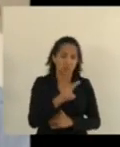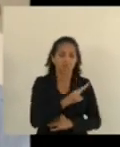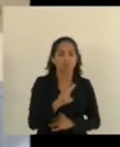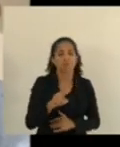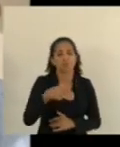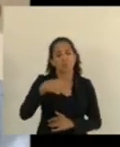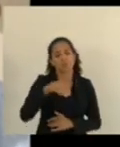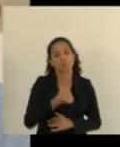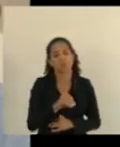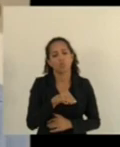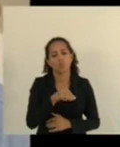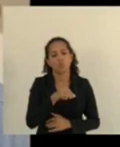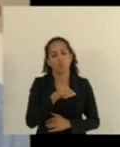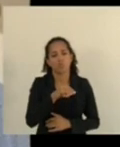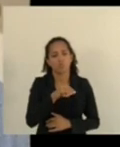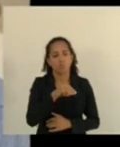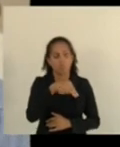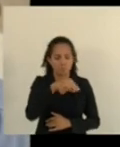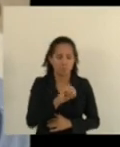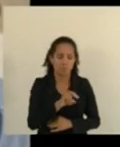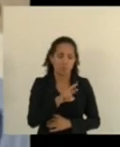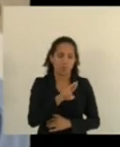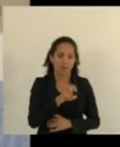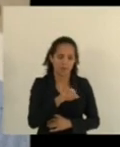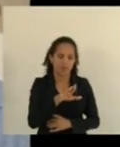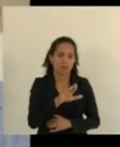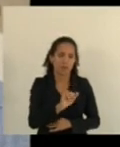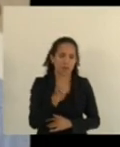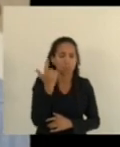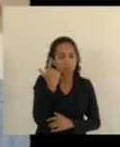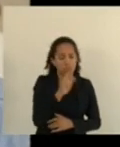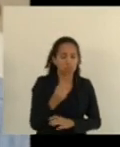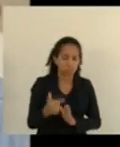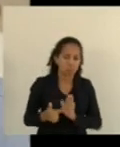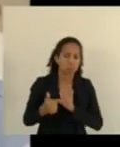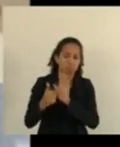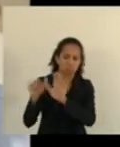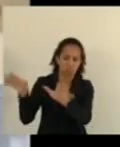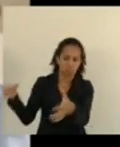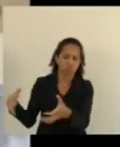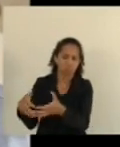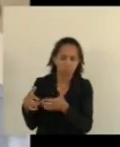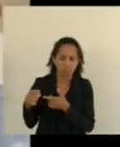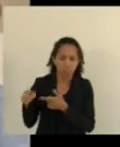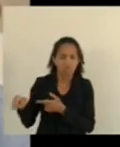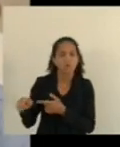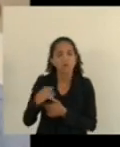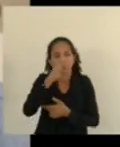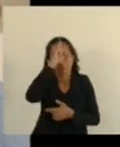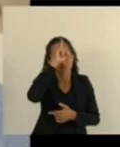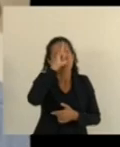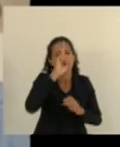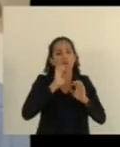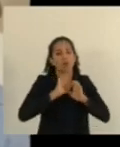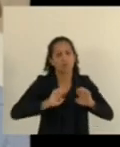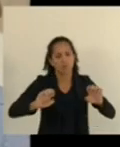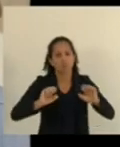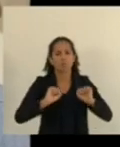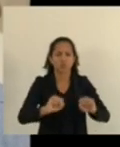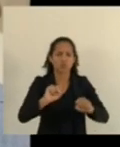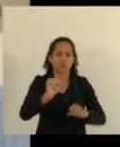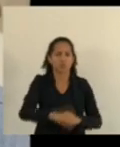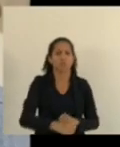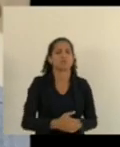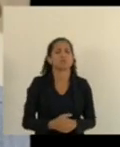conseguiu mostrar a bancada que o hospital evangélico podia sim